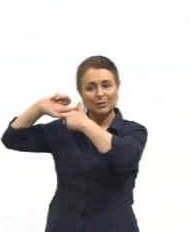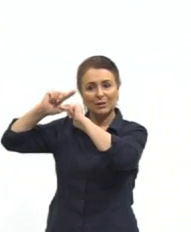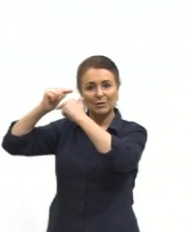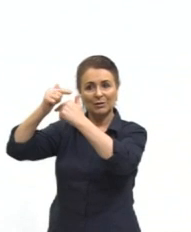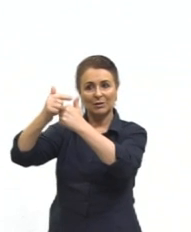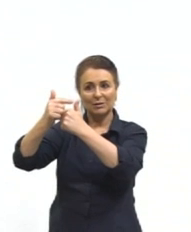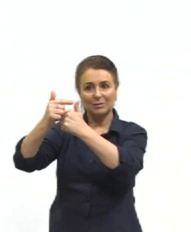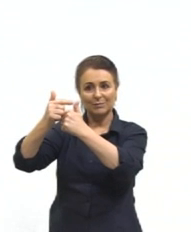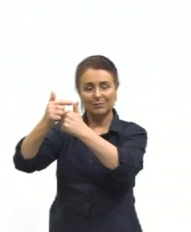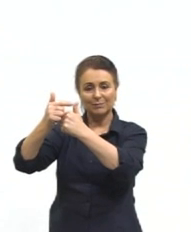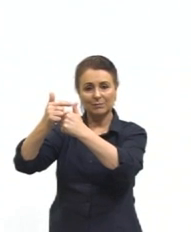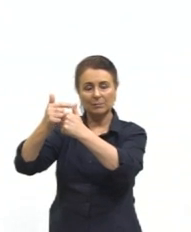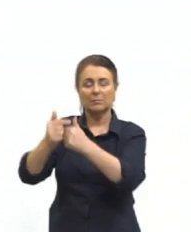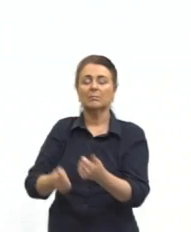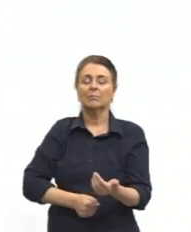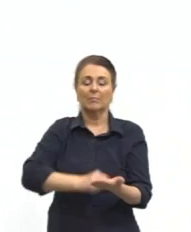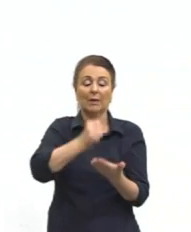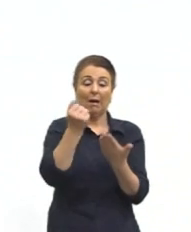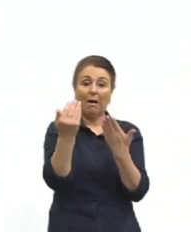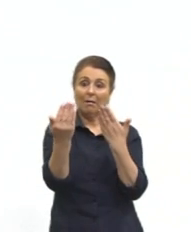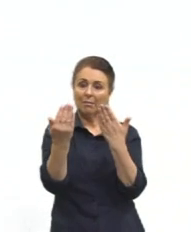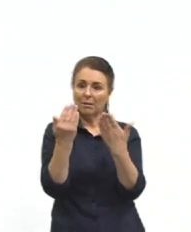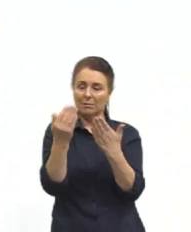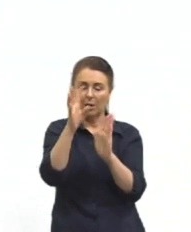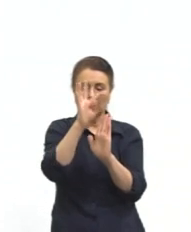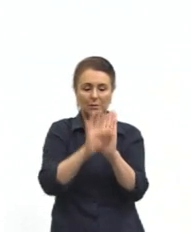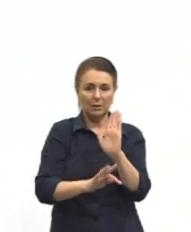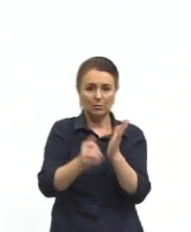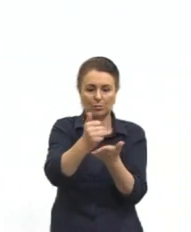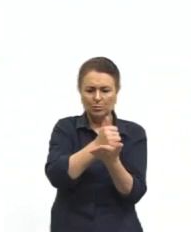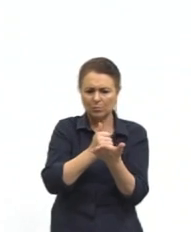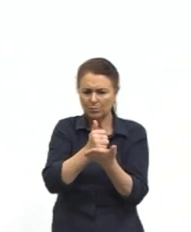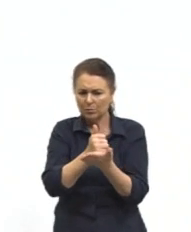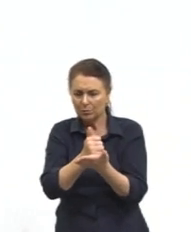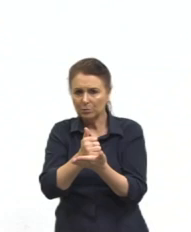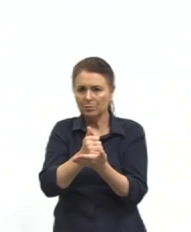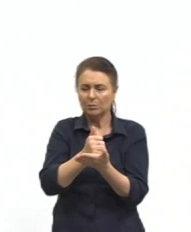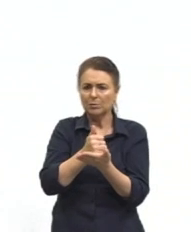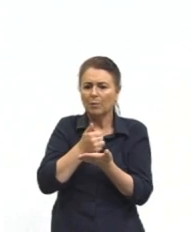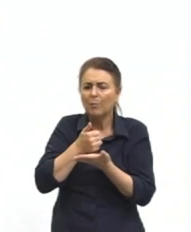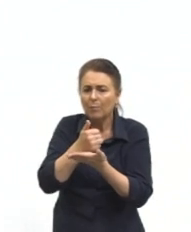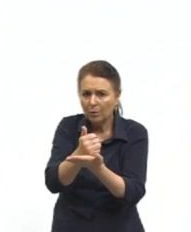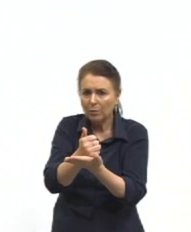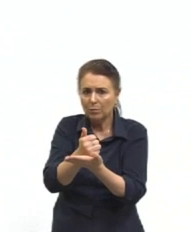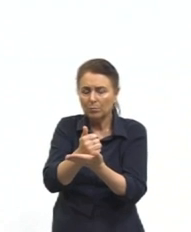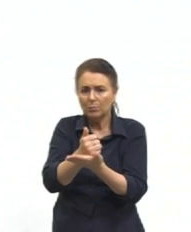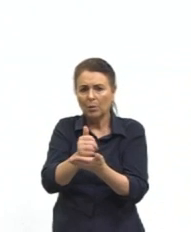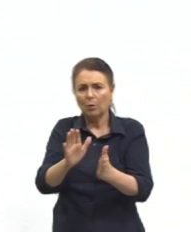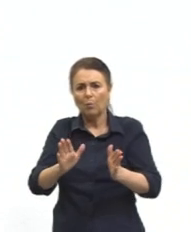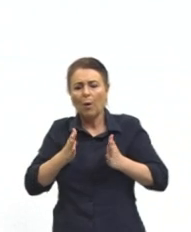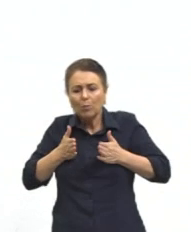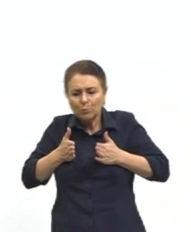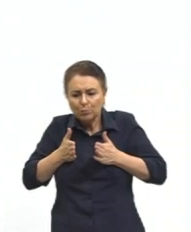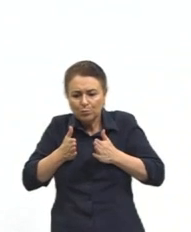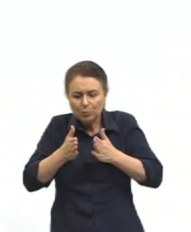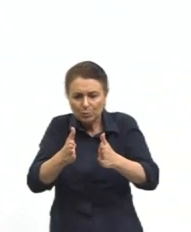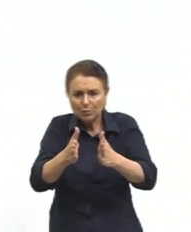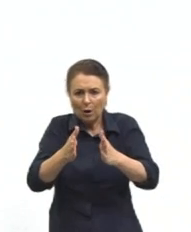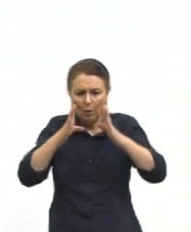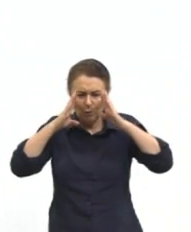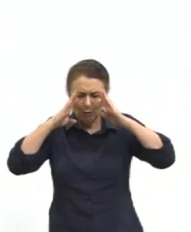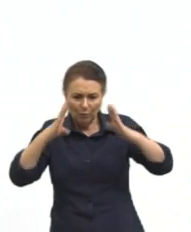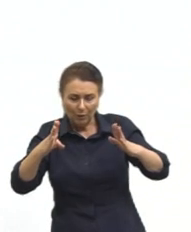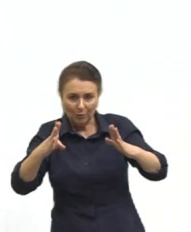além disso, analisar, claro, os textos de apoio para saber qual é o direcionamento que esse Enem está te